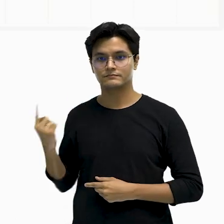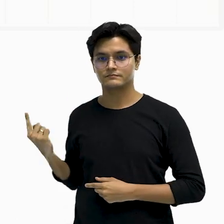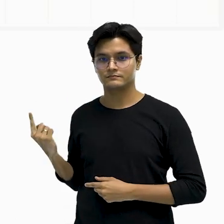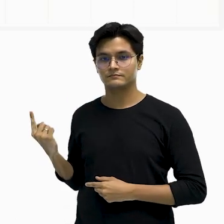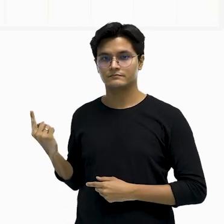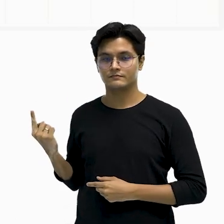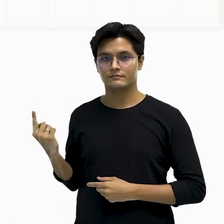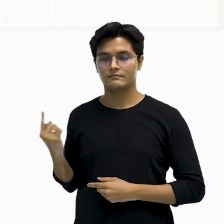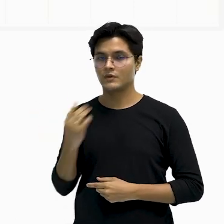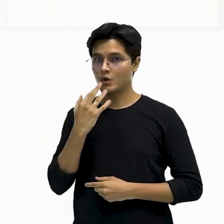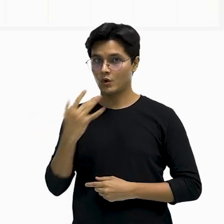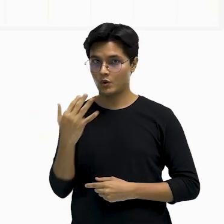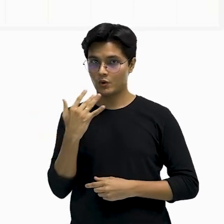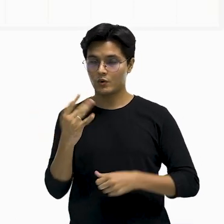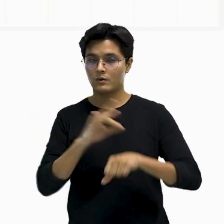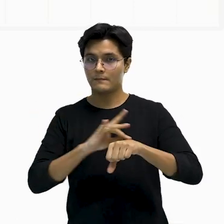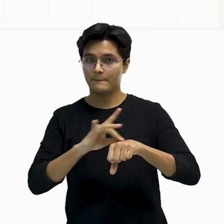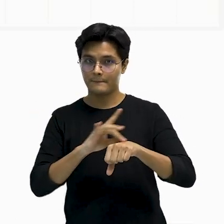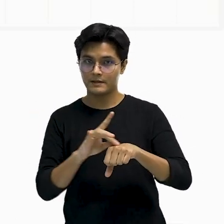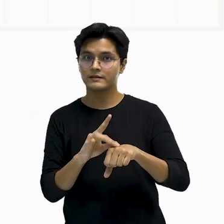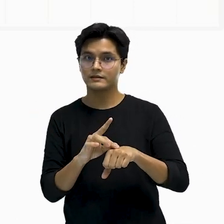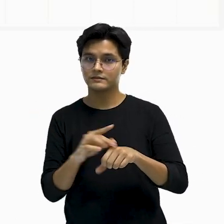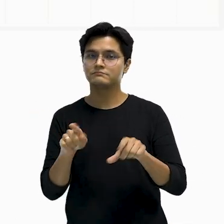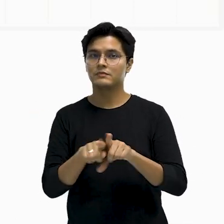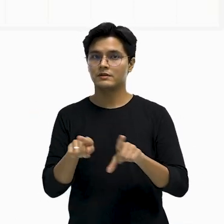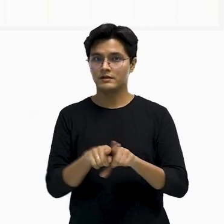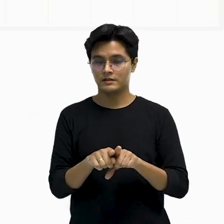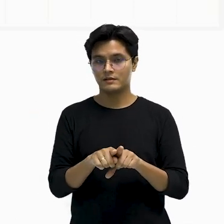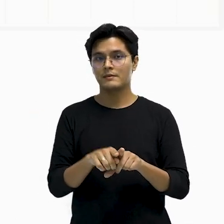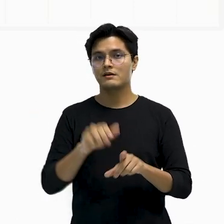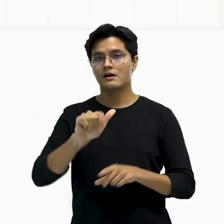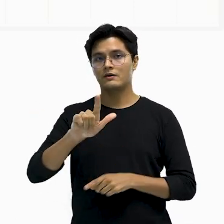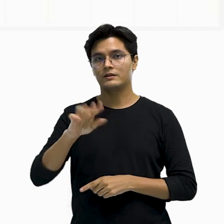Ampos são alternos internos,